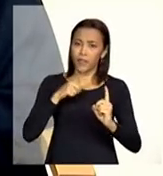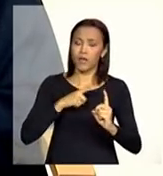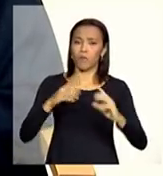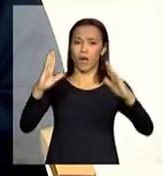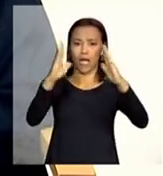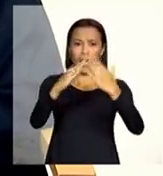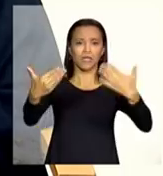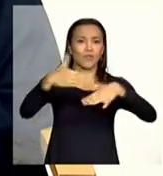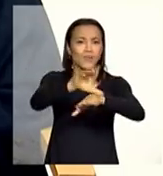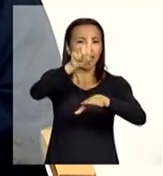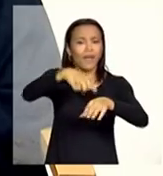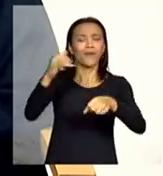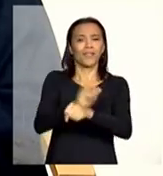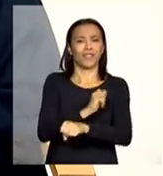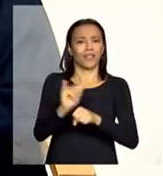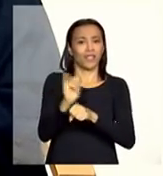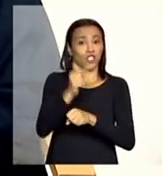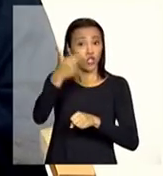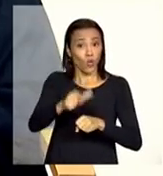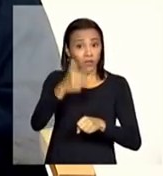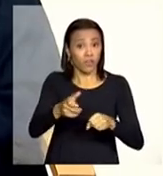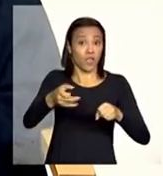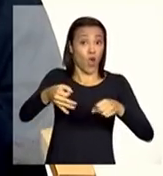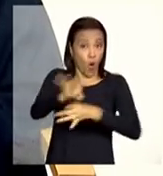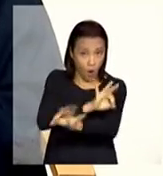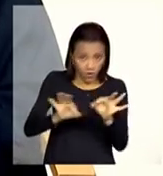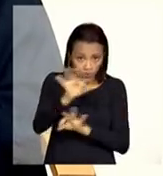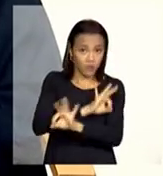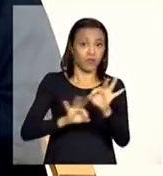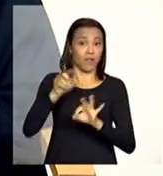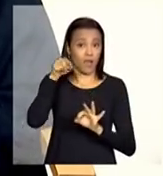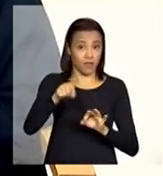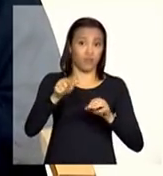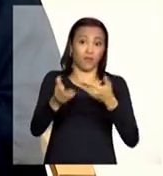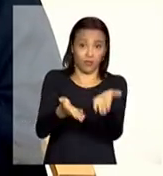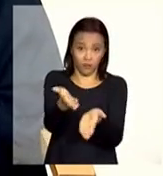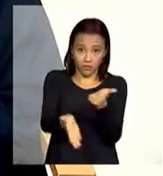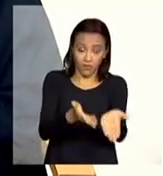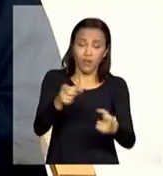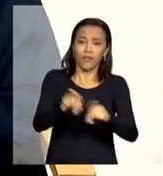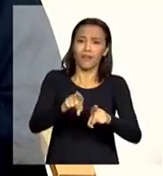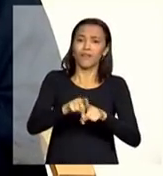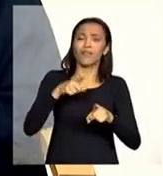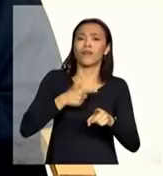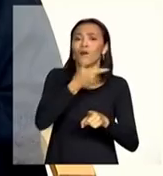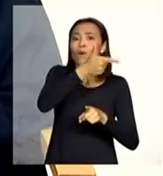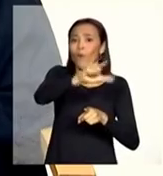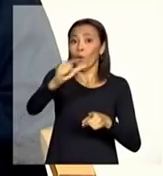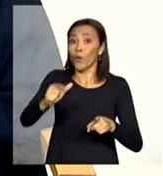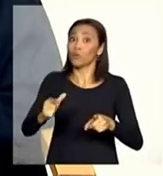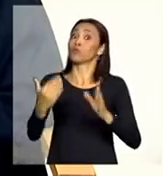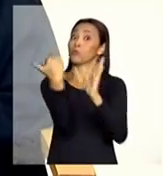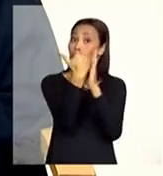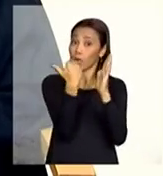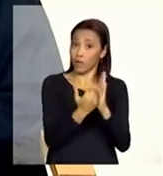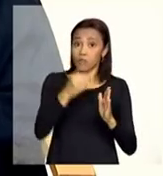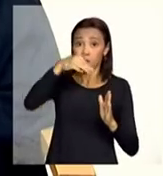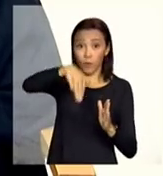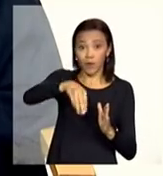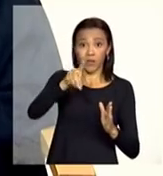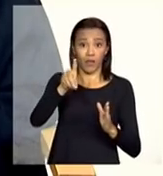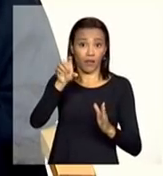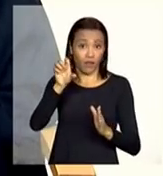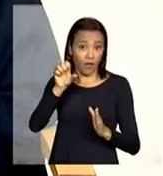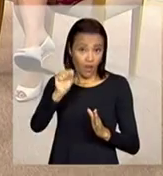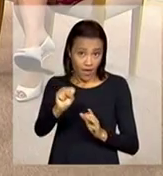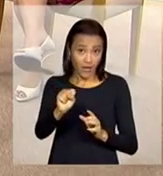é uma das estratégias de reordenamento que nós estamos falando aqui hoje existem também outros dois programas que o MDS vem trabalhando que